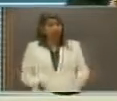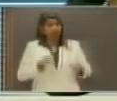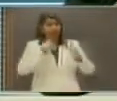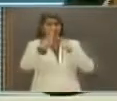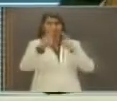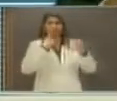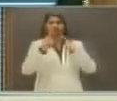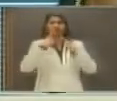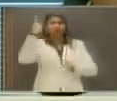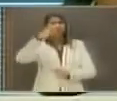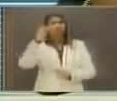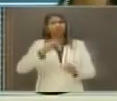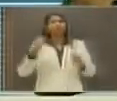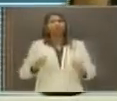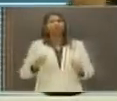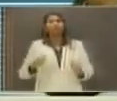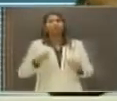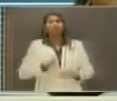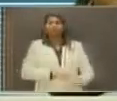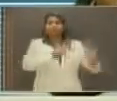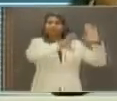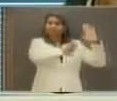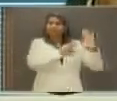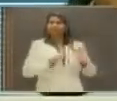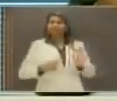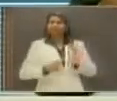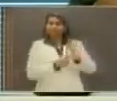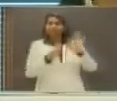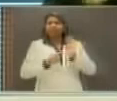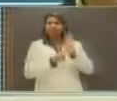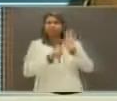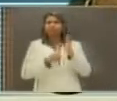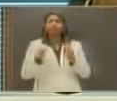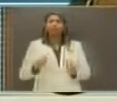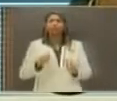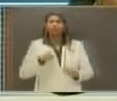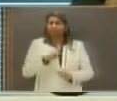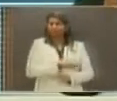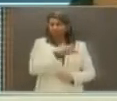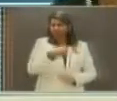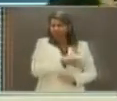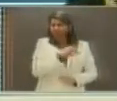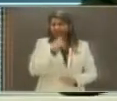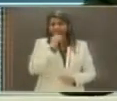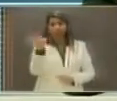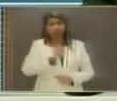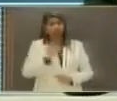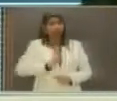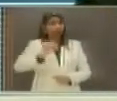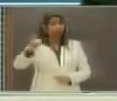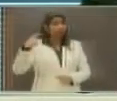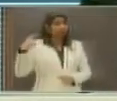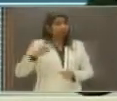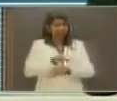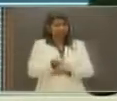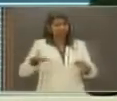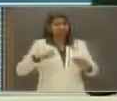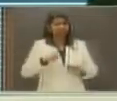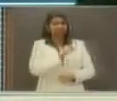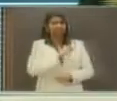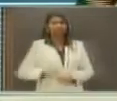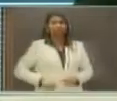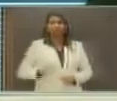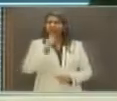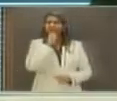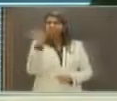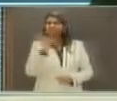onde os senadores chegam colocando aqui os candidatos, principalmente, como se eles fossem a novidade. Ora, se quando foram os senadores, não conseguiram construir